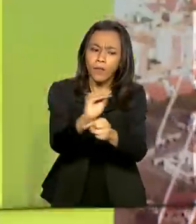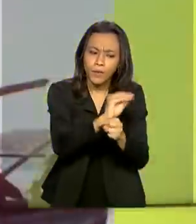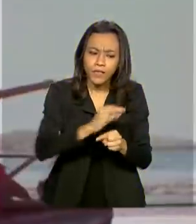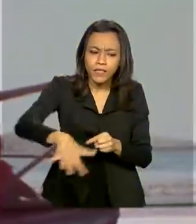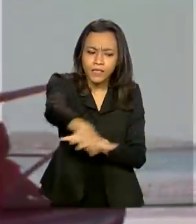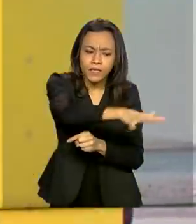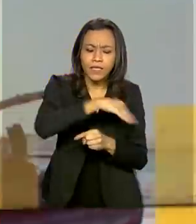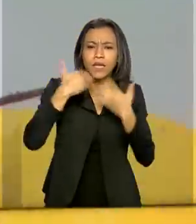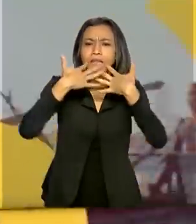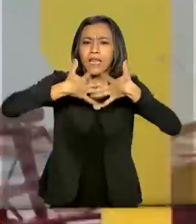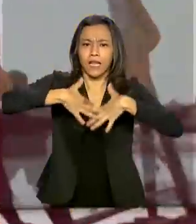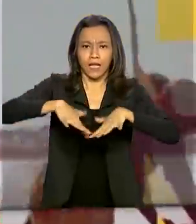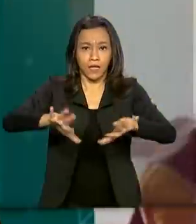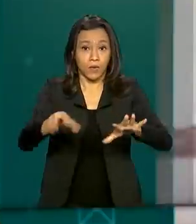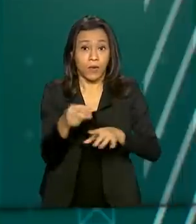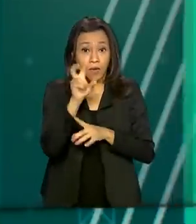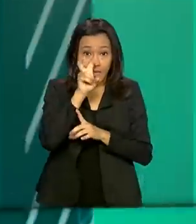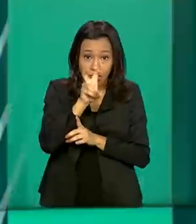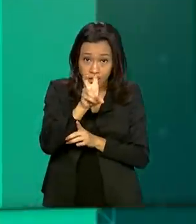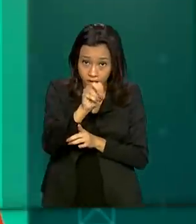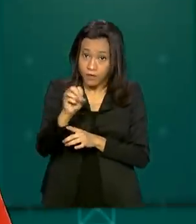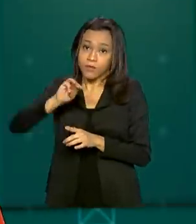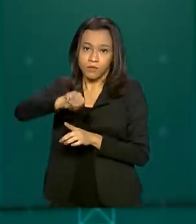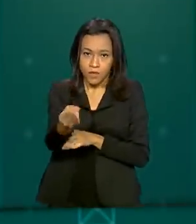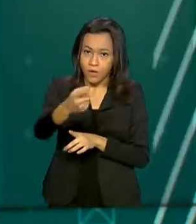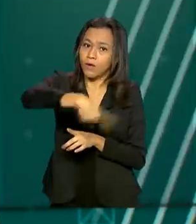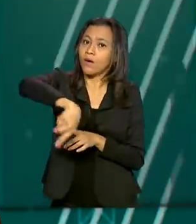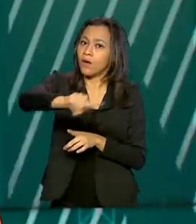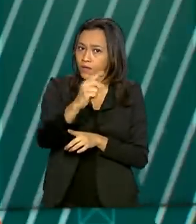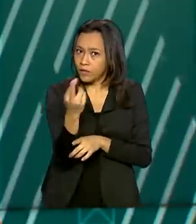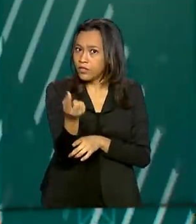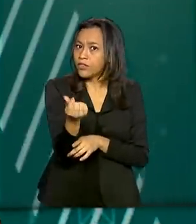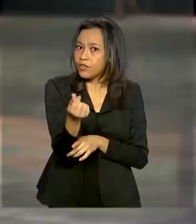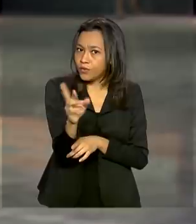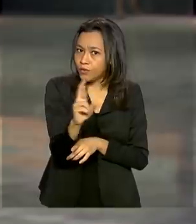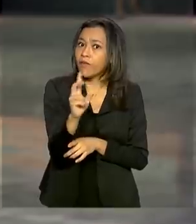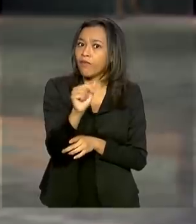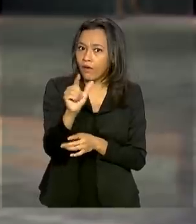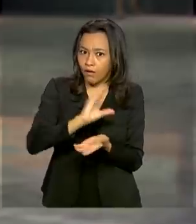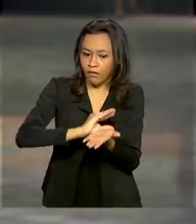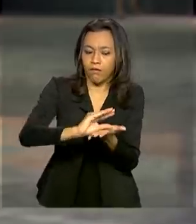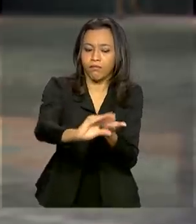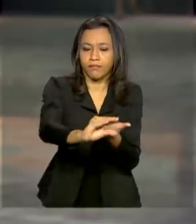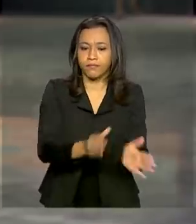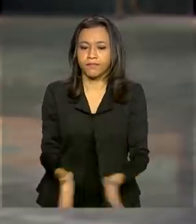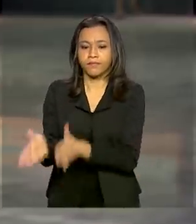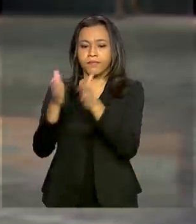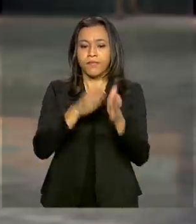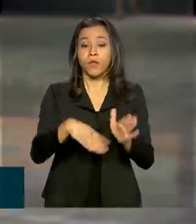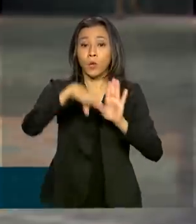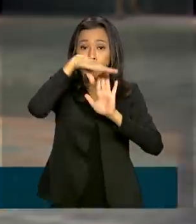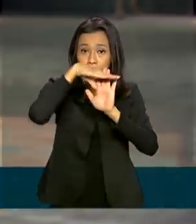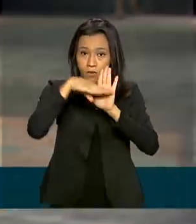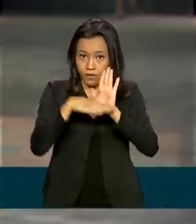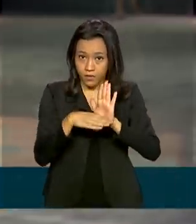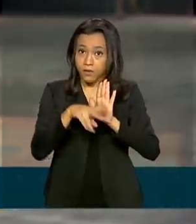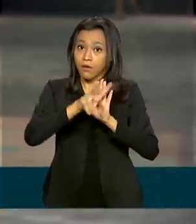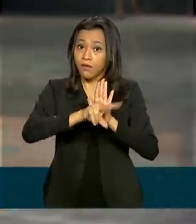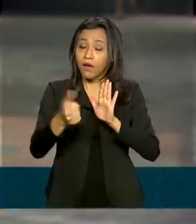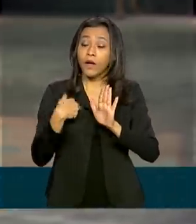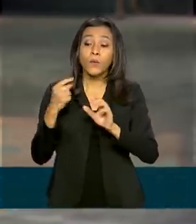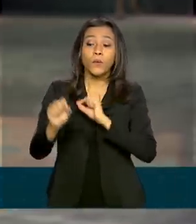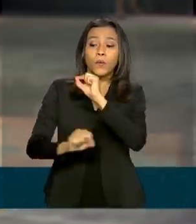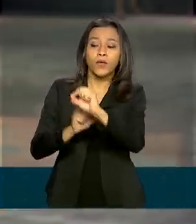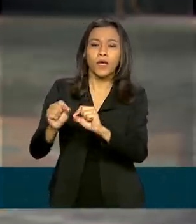propriedades. 500 milhões de reais vão ser investidos. O Floresta Mais vai remunerar os